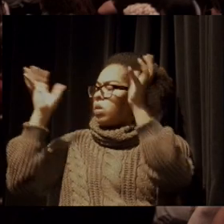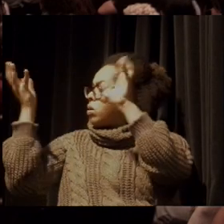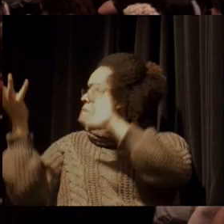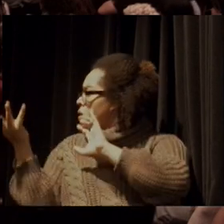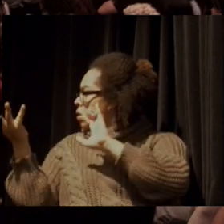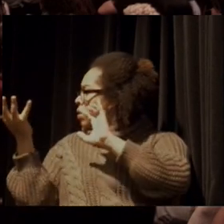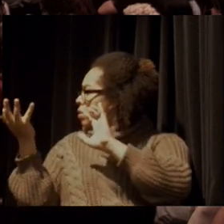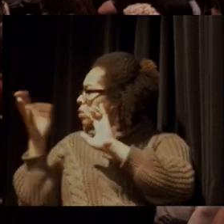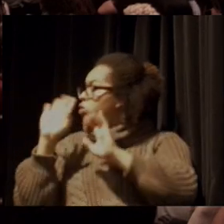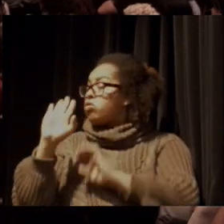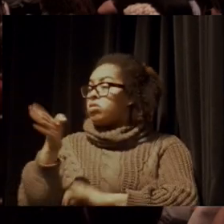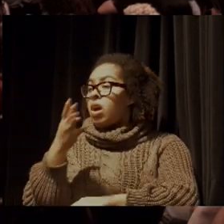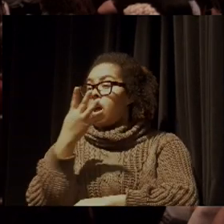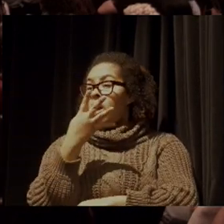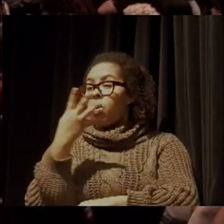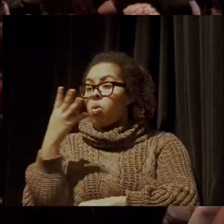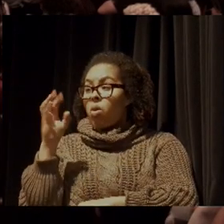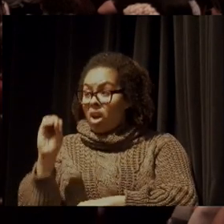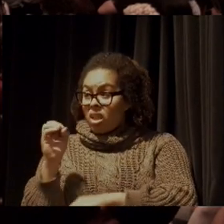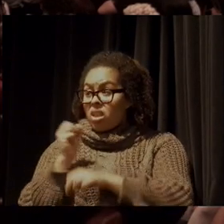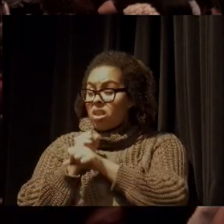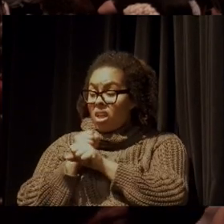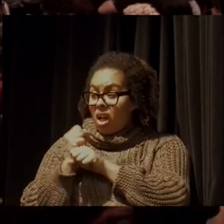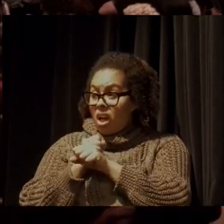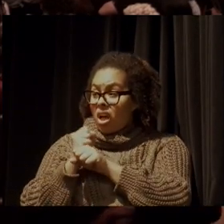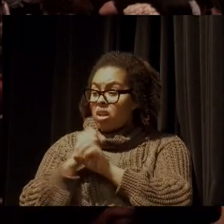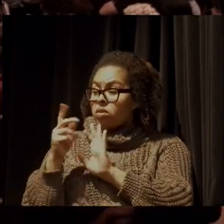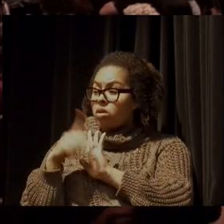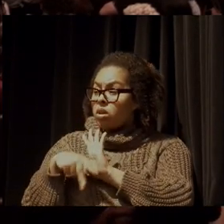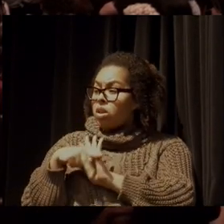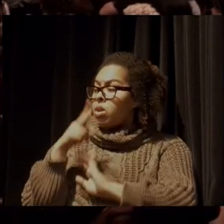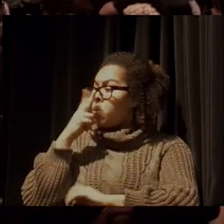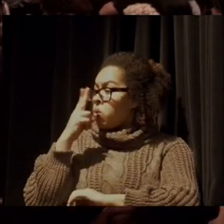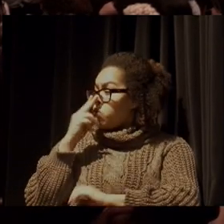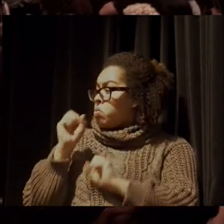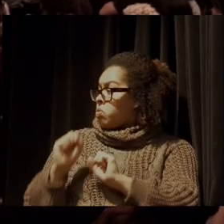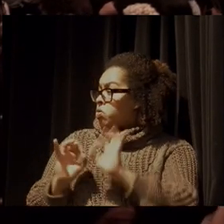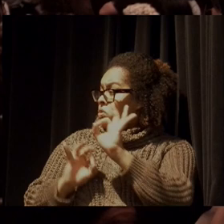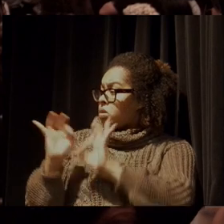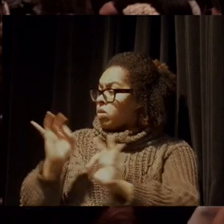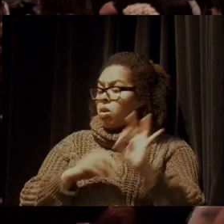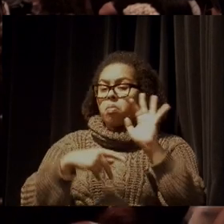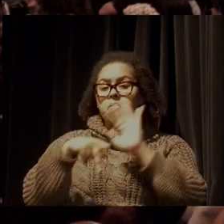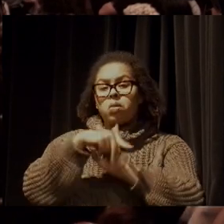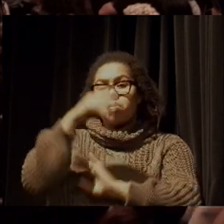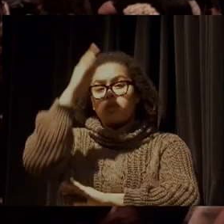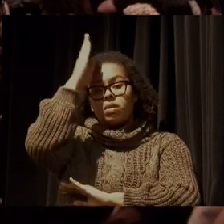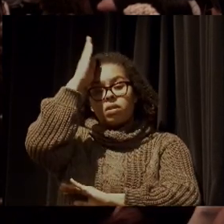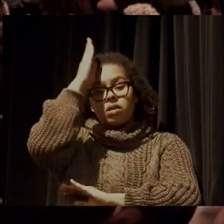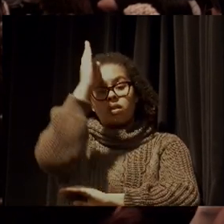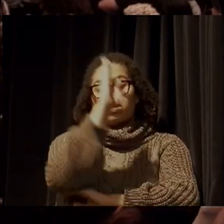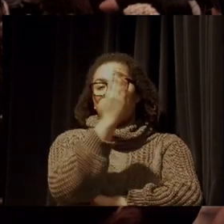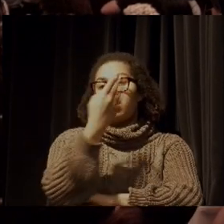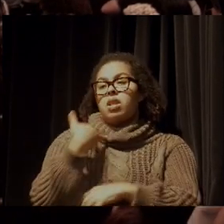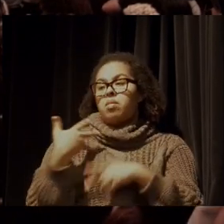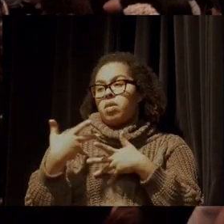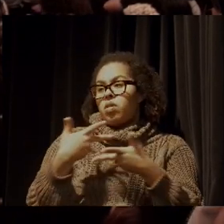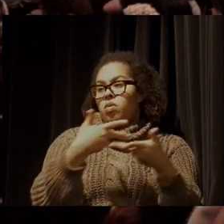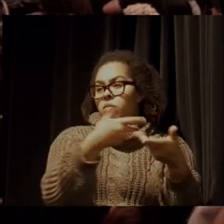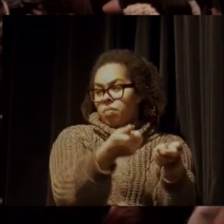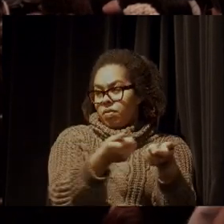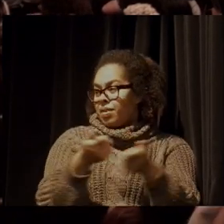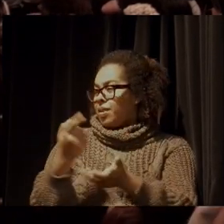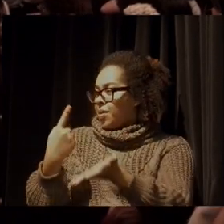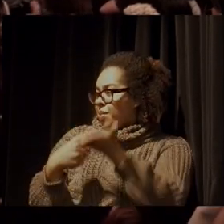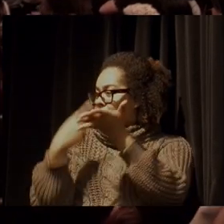Vai fazer 40 anos o projeto dela, aliás, podíamos fazer um projeto lá na Sesc de Bertioga. Daí você me convida que eu vou lá, tá, Denise?